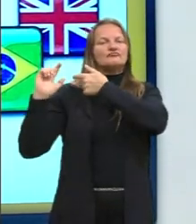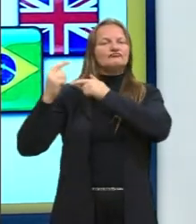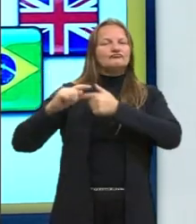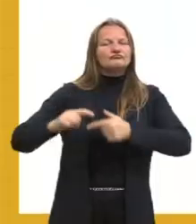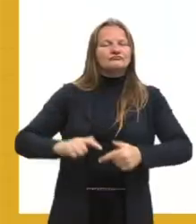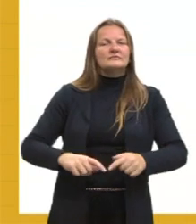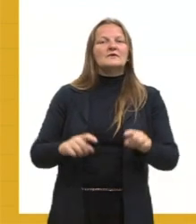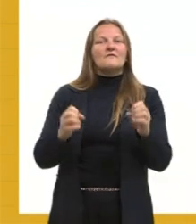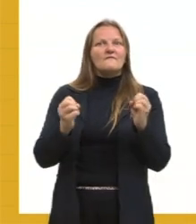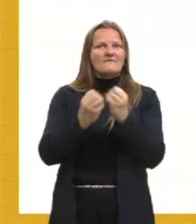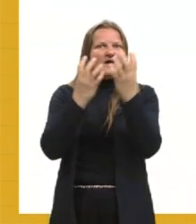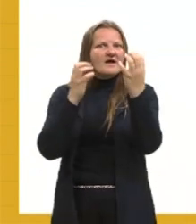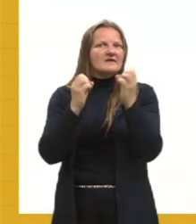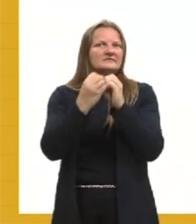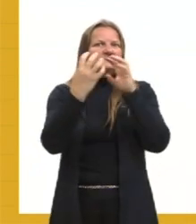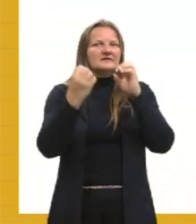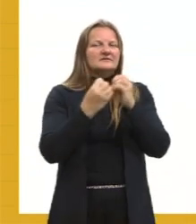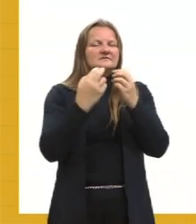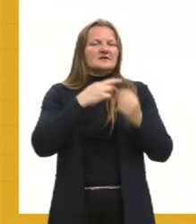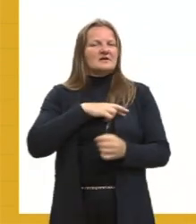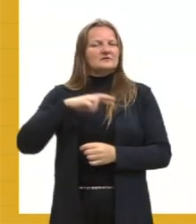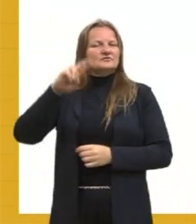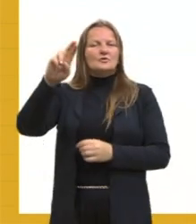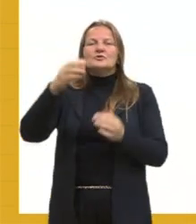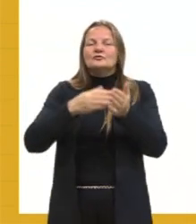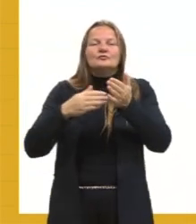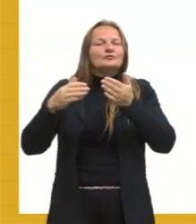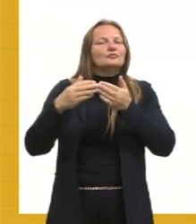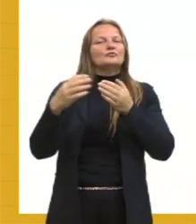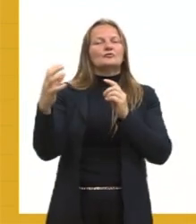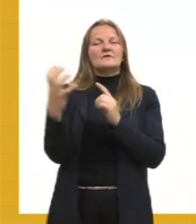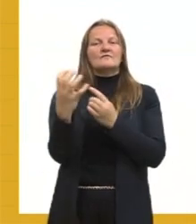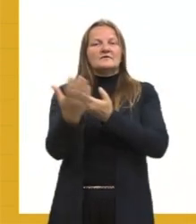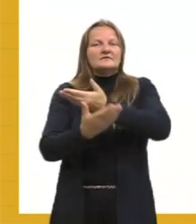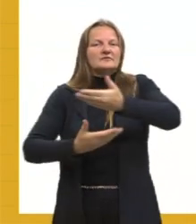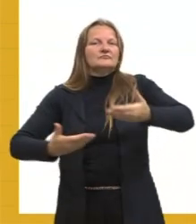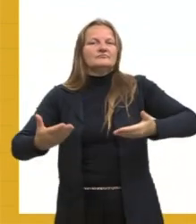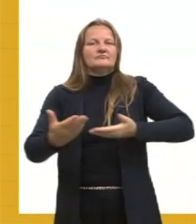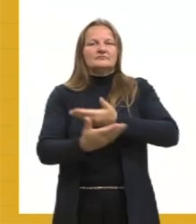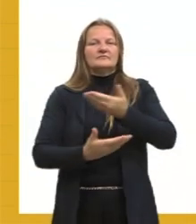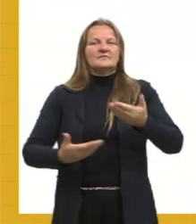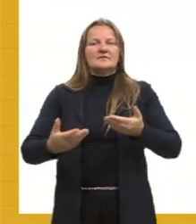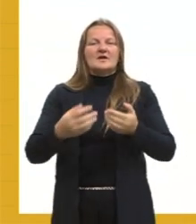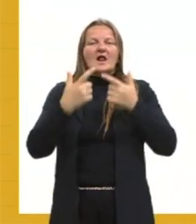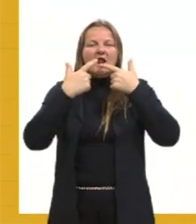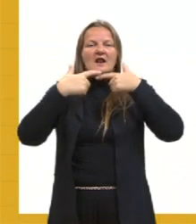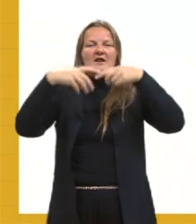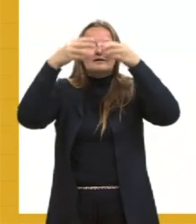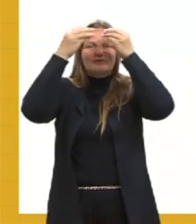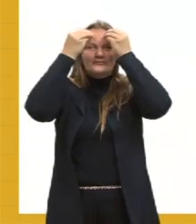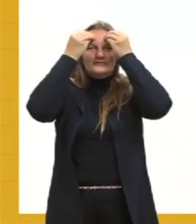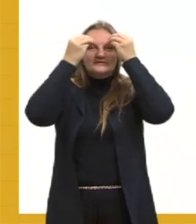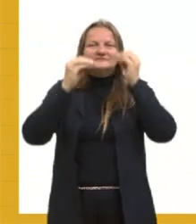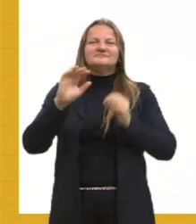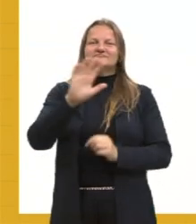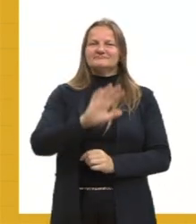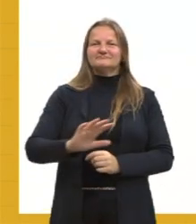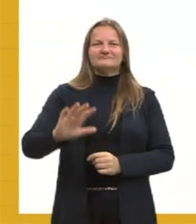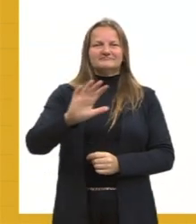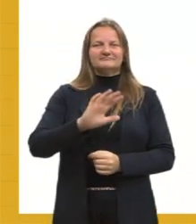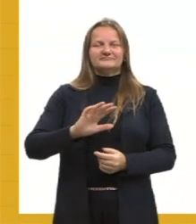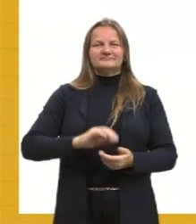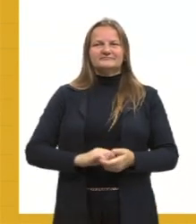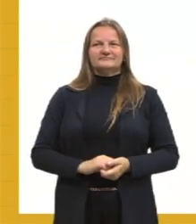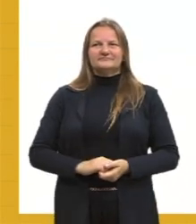nas nossas festas, nas nossas religiões, e tudo isso perpassa pela linguagem. Então, eu